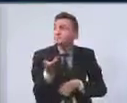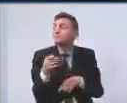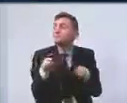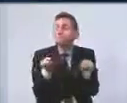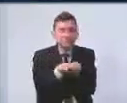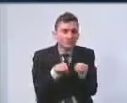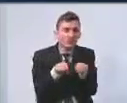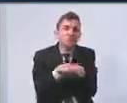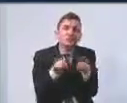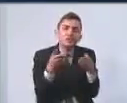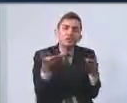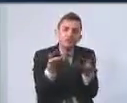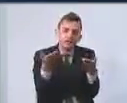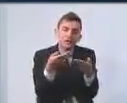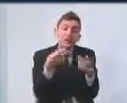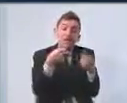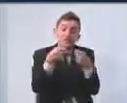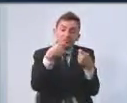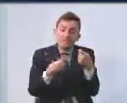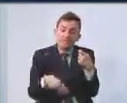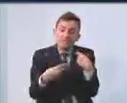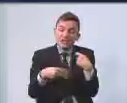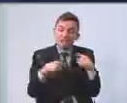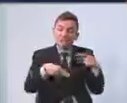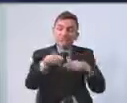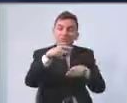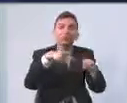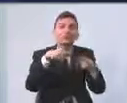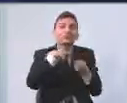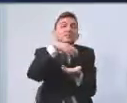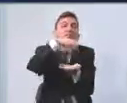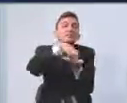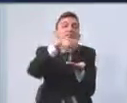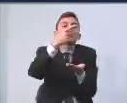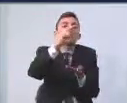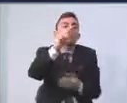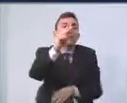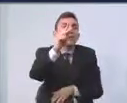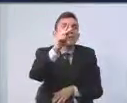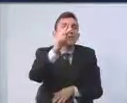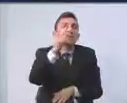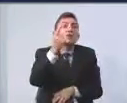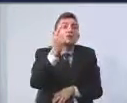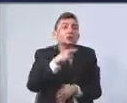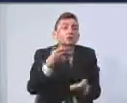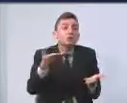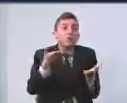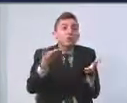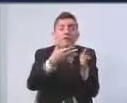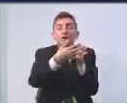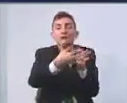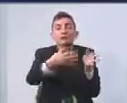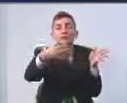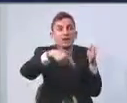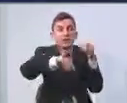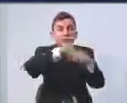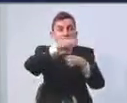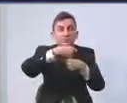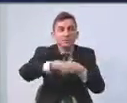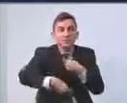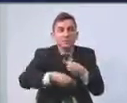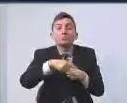aí do ponto de vista da nossa administração direta, o nosso centro pop, que nós conseguimos ampliar agora esse ano, na verdade, na metade desse ano,